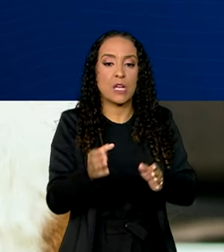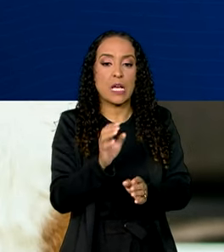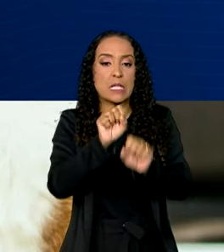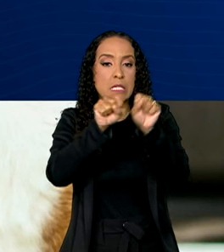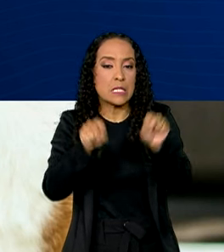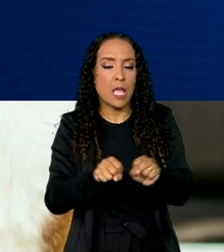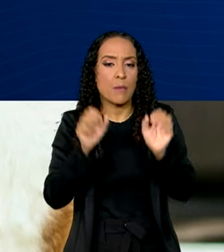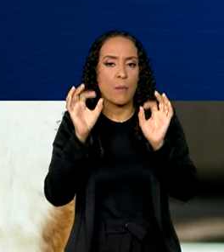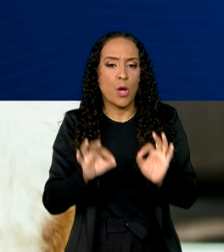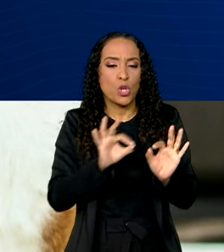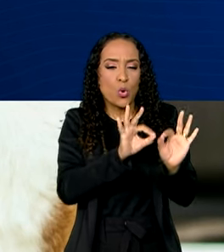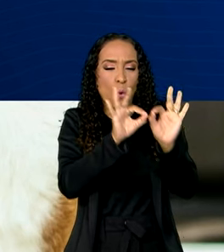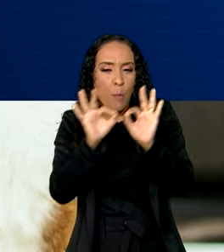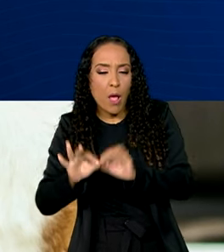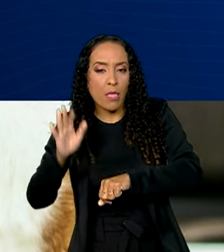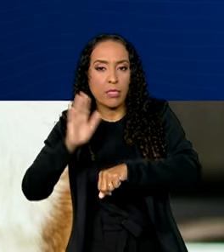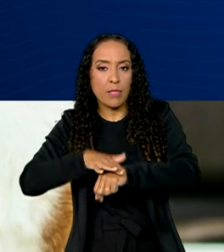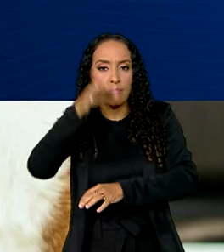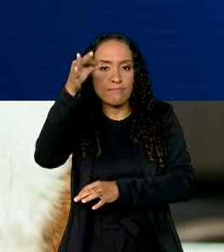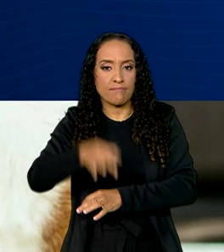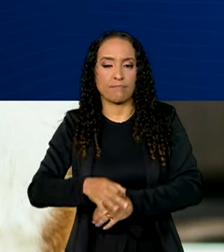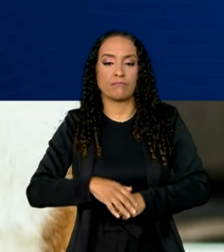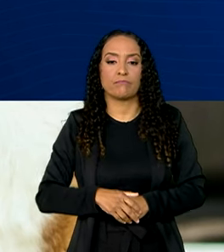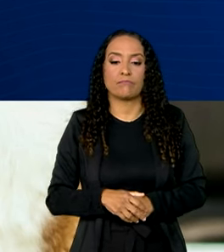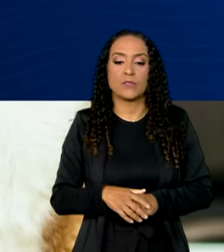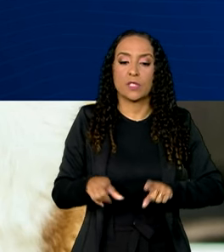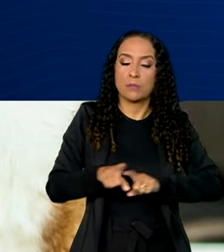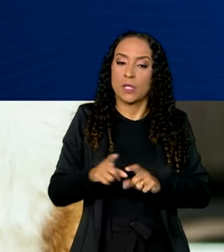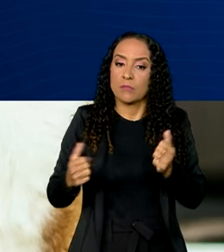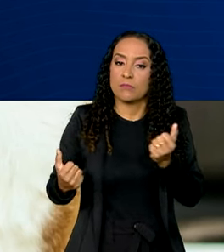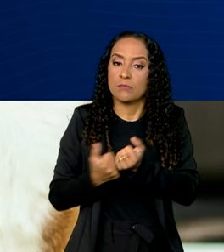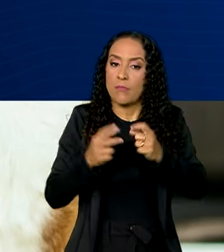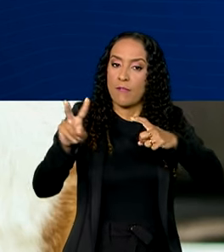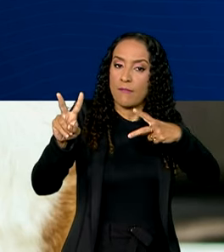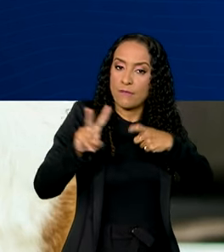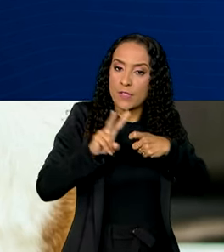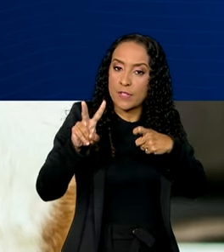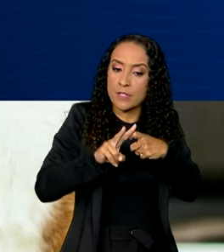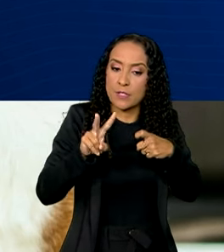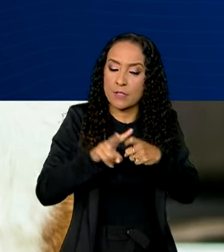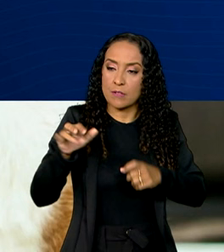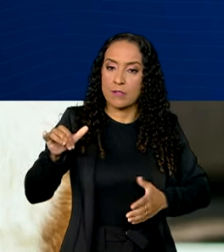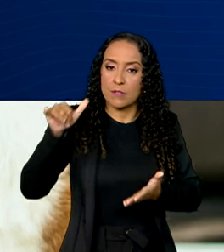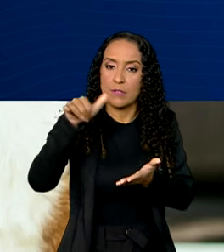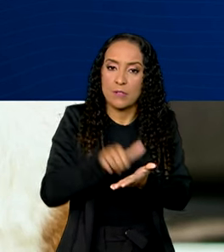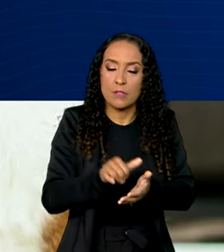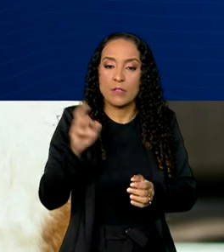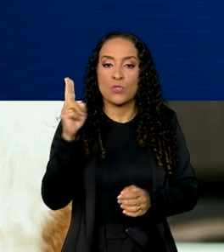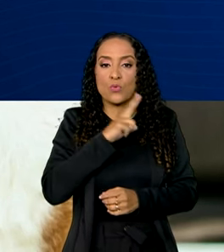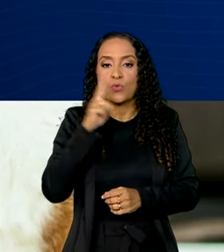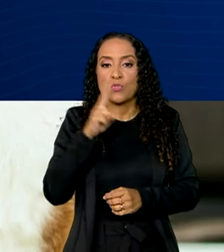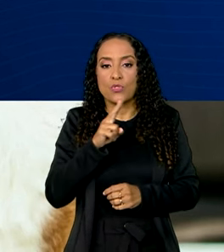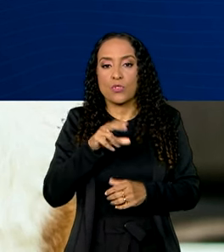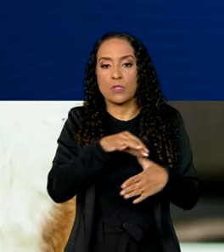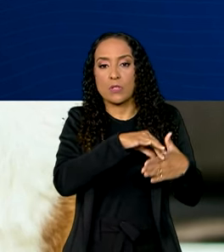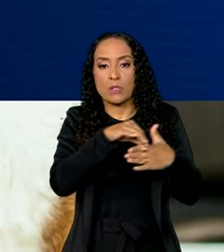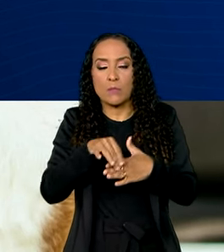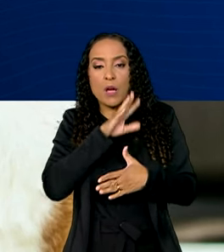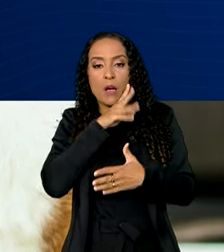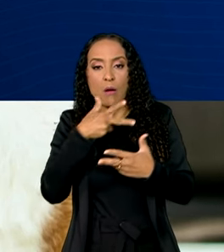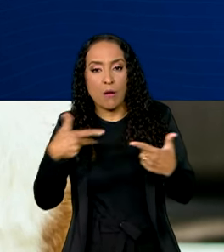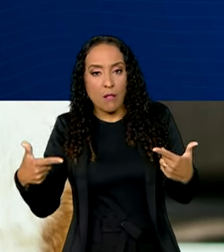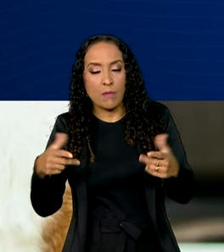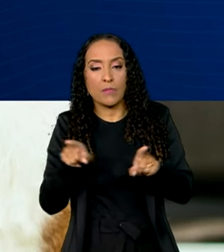permite o acompanhamento em tempo real, suporte veterinário em aeroportos para assistência emergencial aos animais transportados,